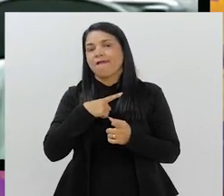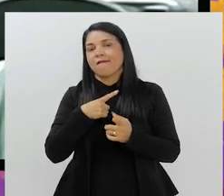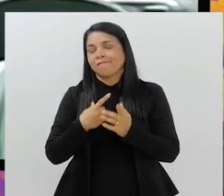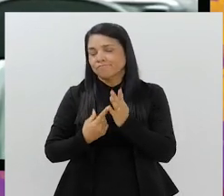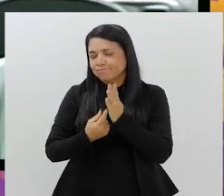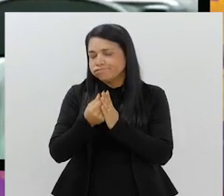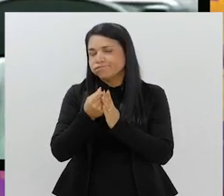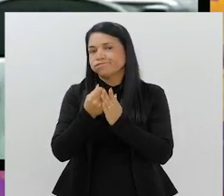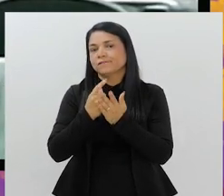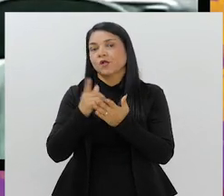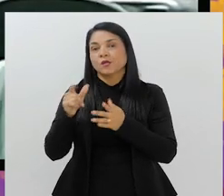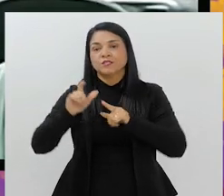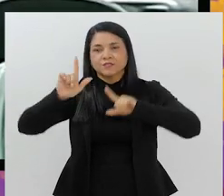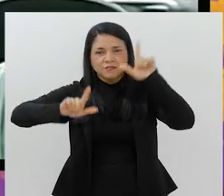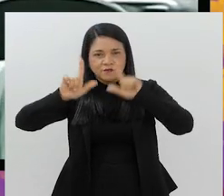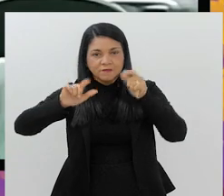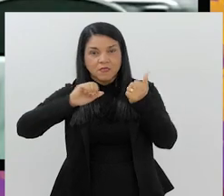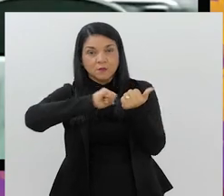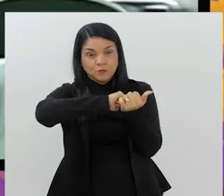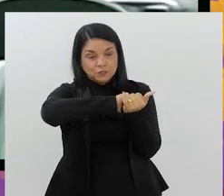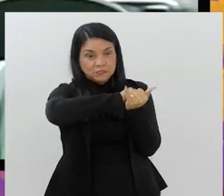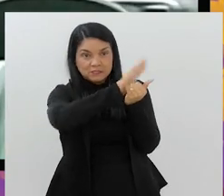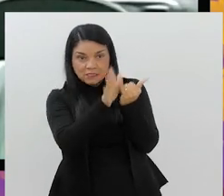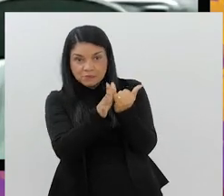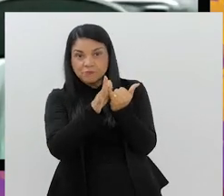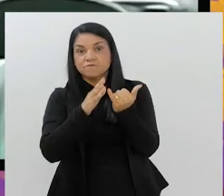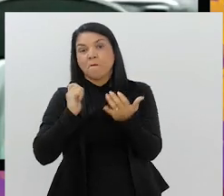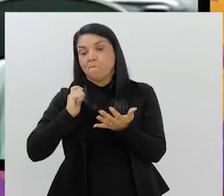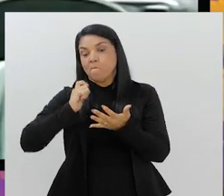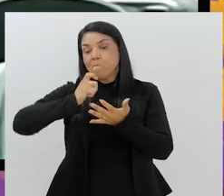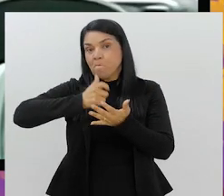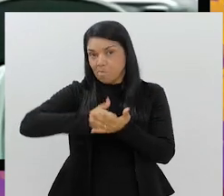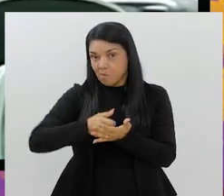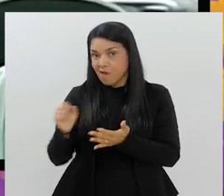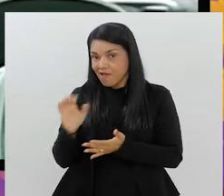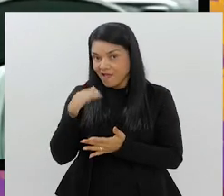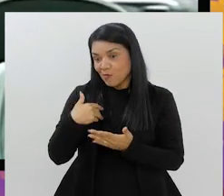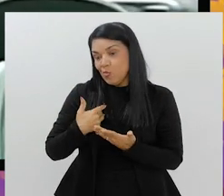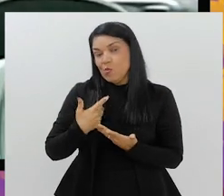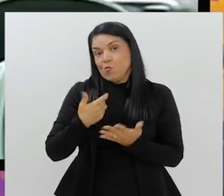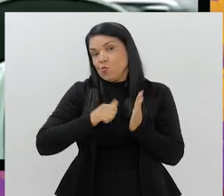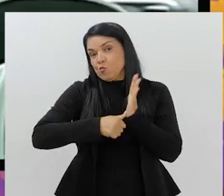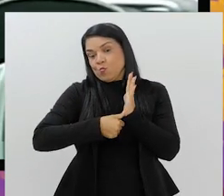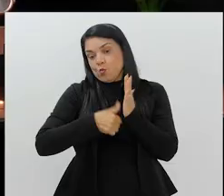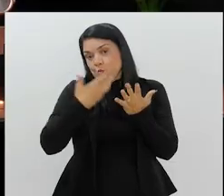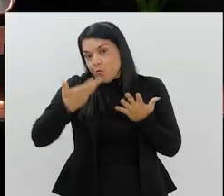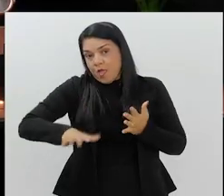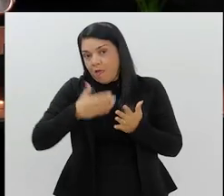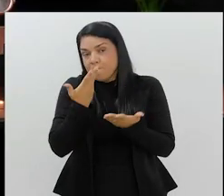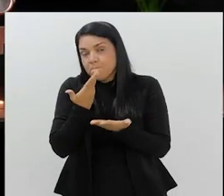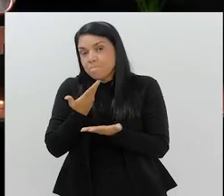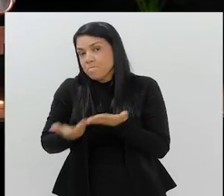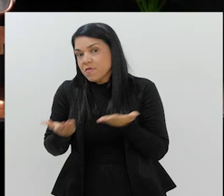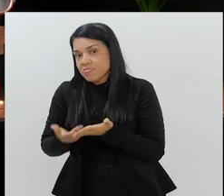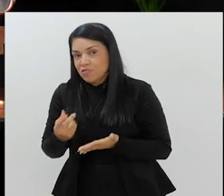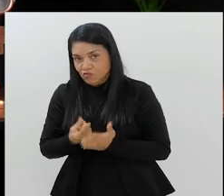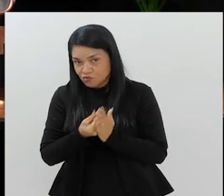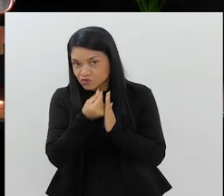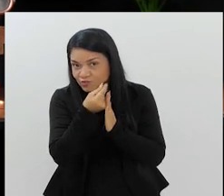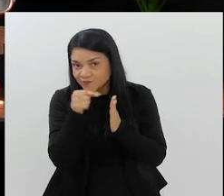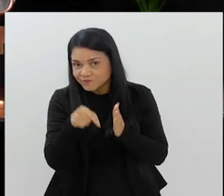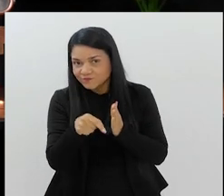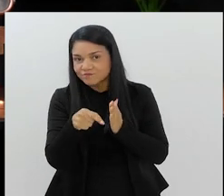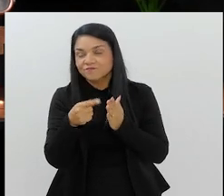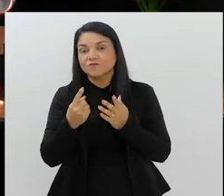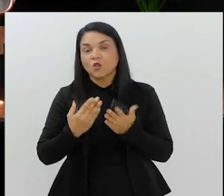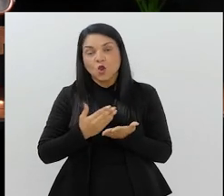monetizado, porque as emissoras de TV, os streamings, vão pagar caro por aquilo e não querem perder dinheiro. E aí, quando